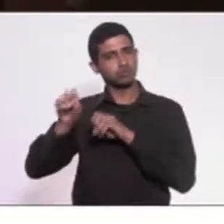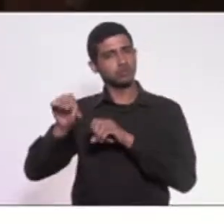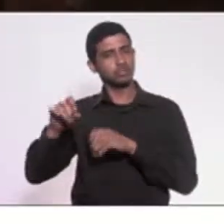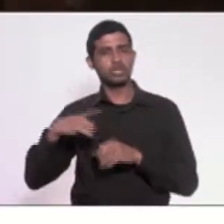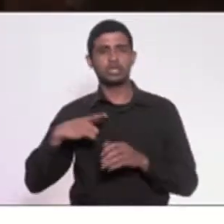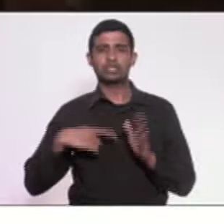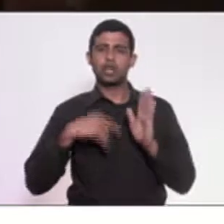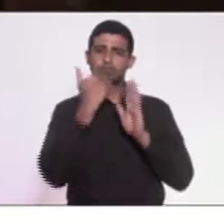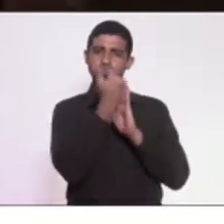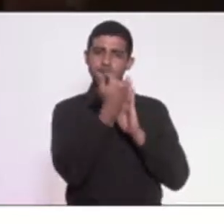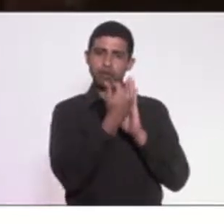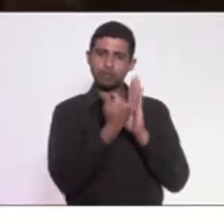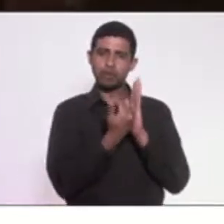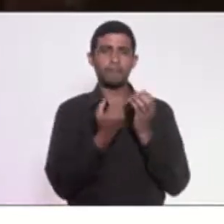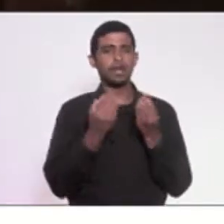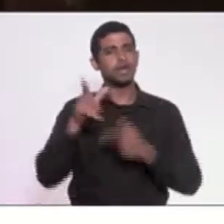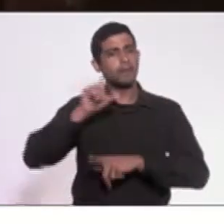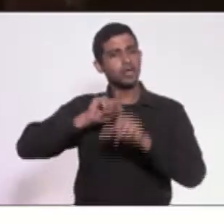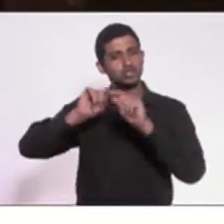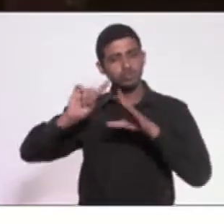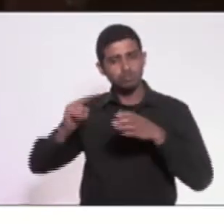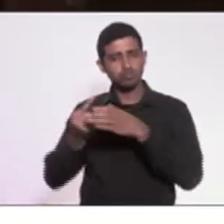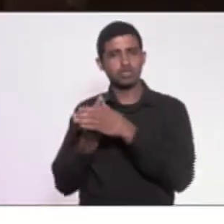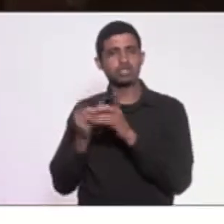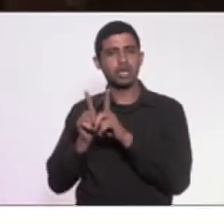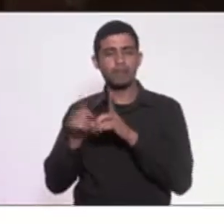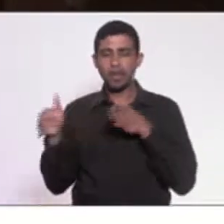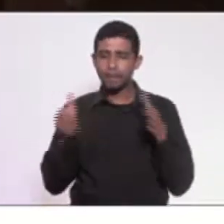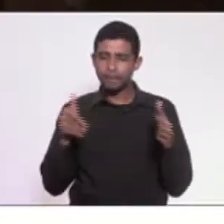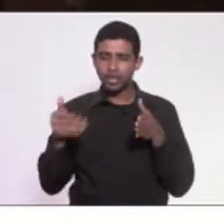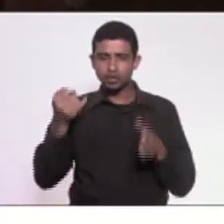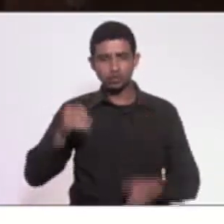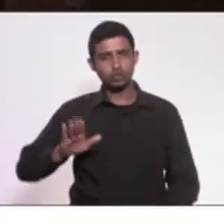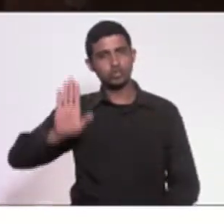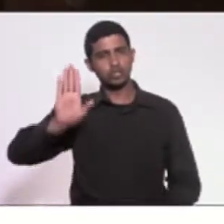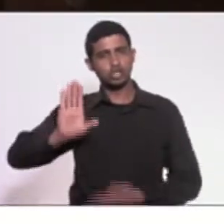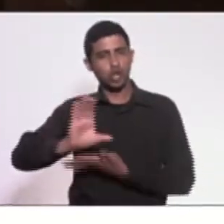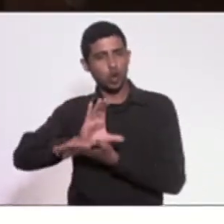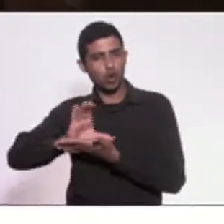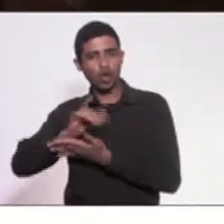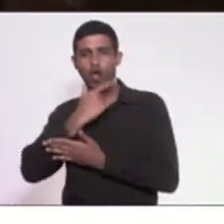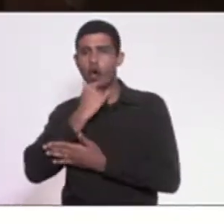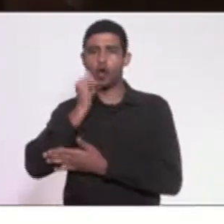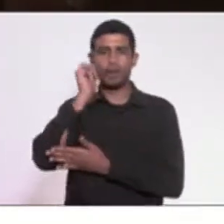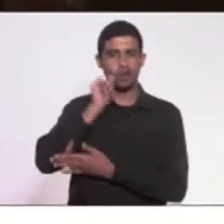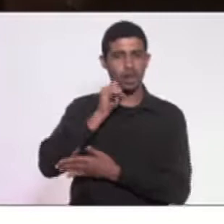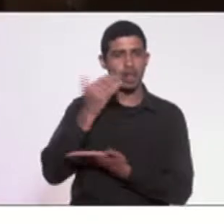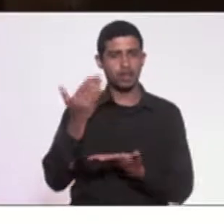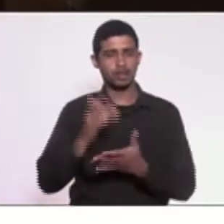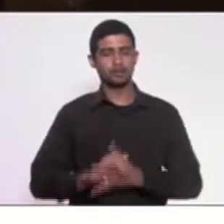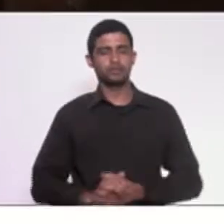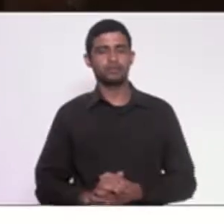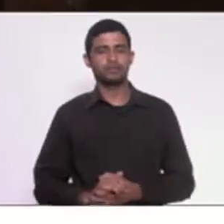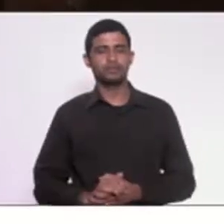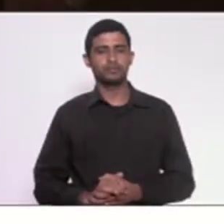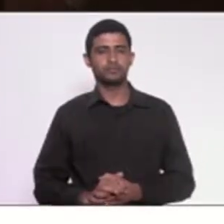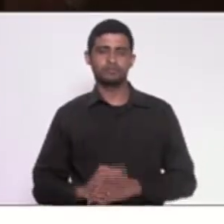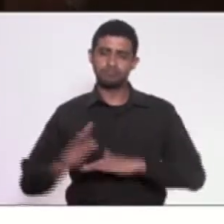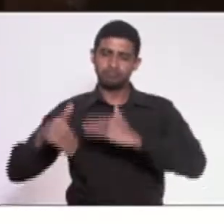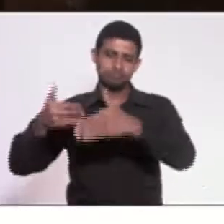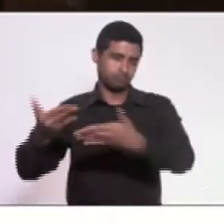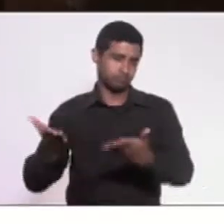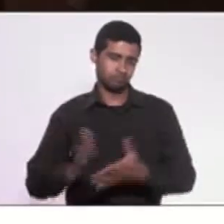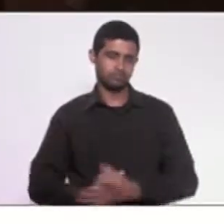critérios para sua composição, a duração dos mandatos de conselheiros e conselheiras, e daí, e por aí vai.